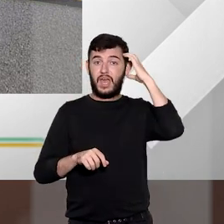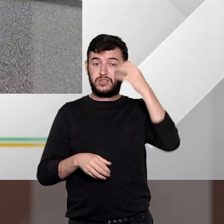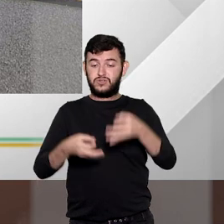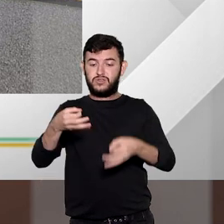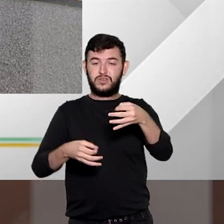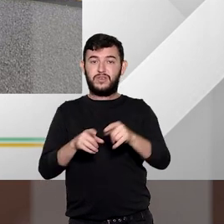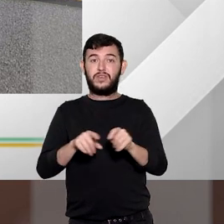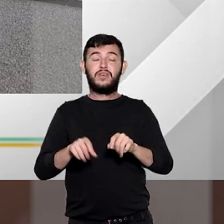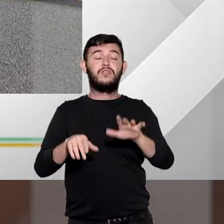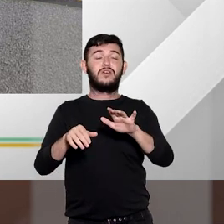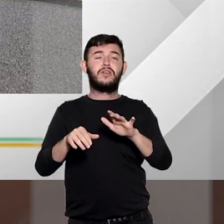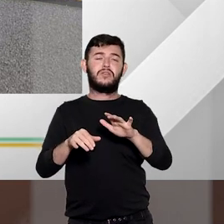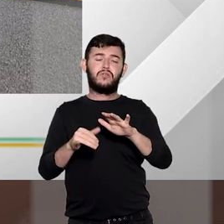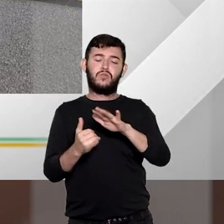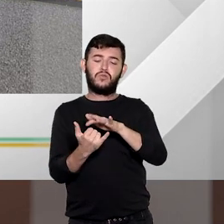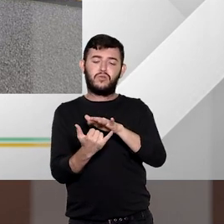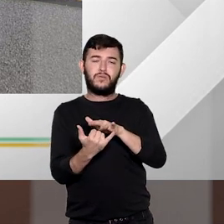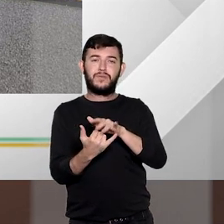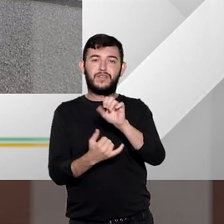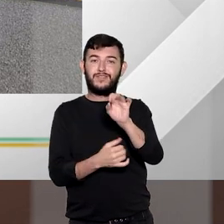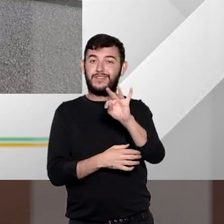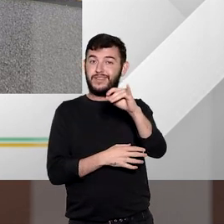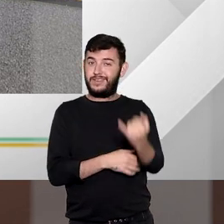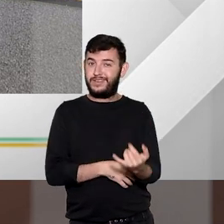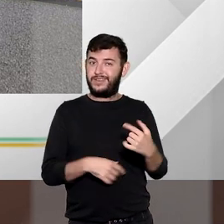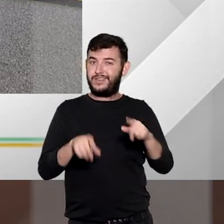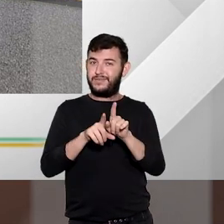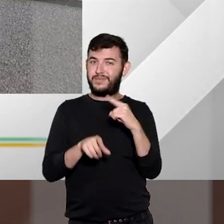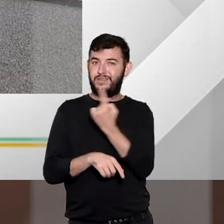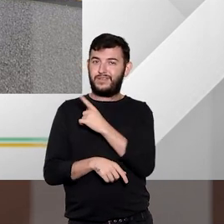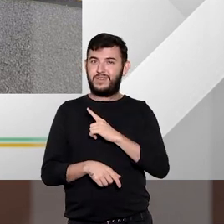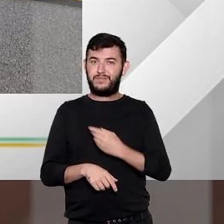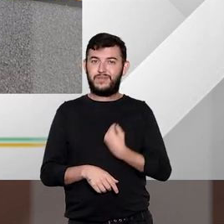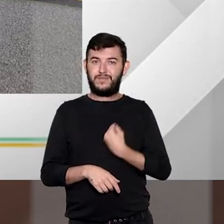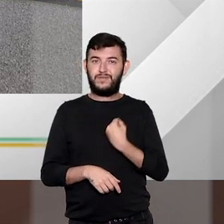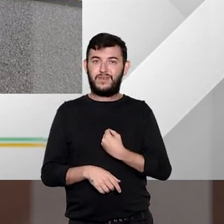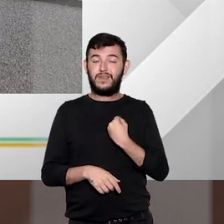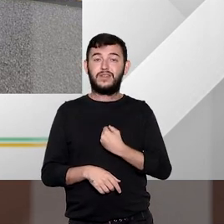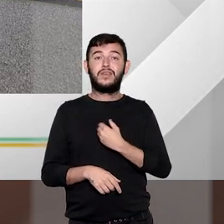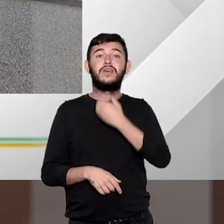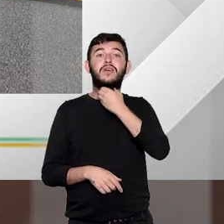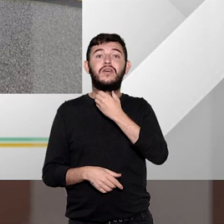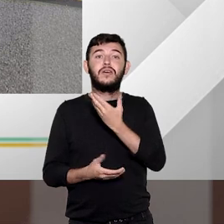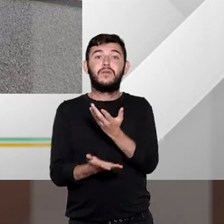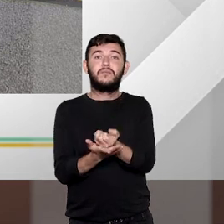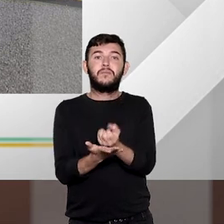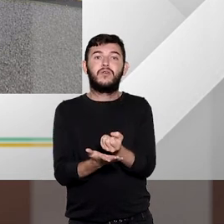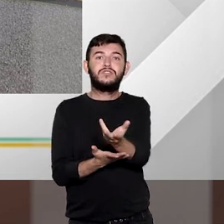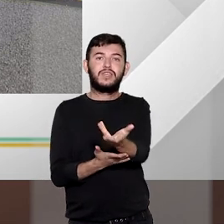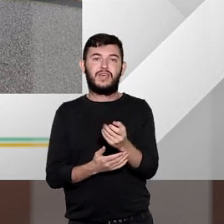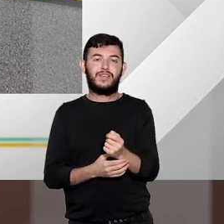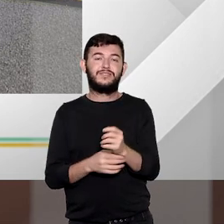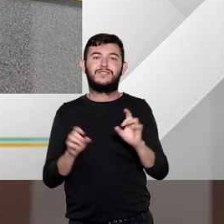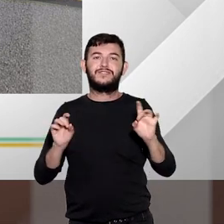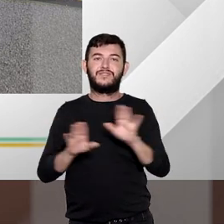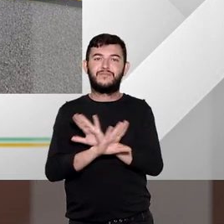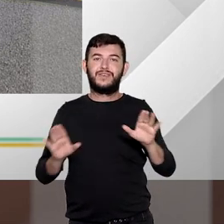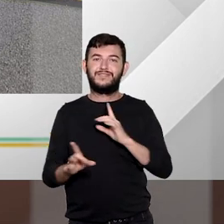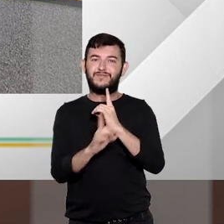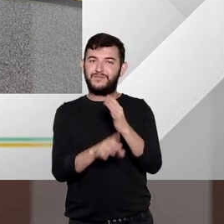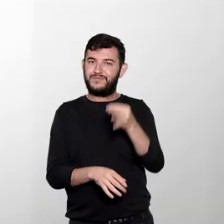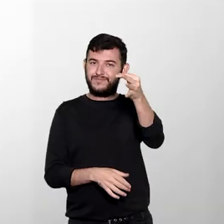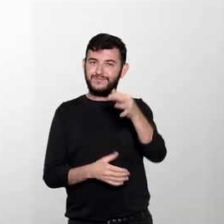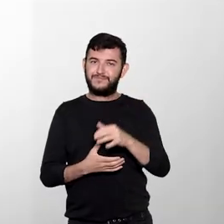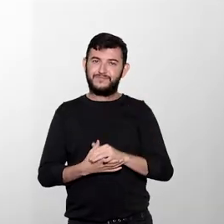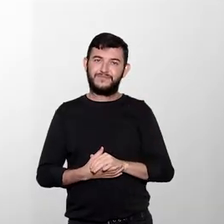canal do STJ no Youtube além disso nós estamos nas principais plataformas de podcast é isso pessoal a gente